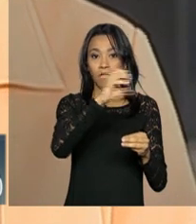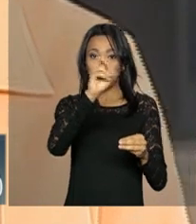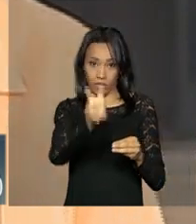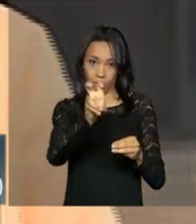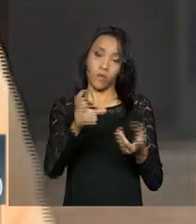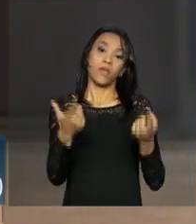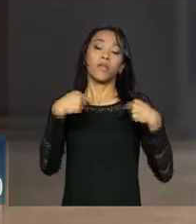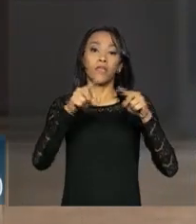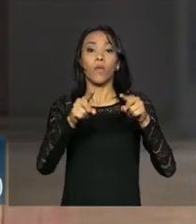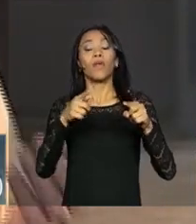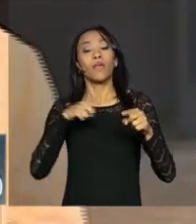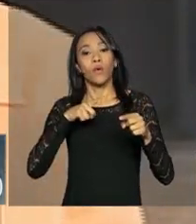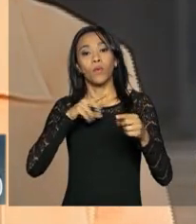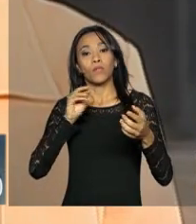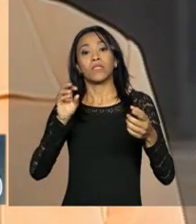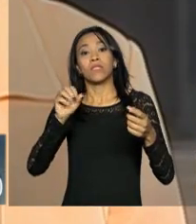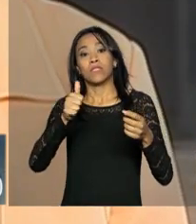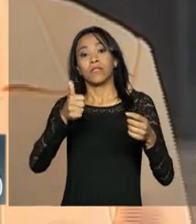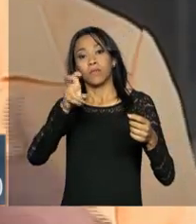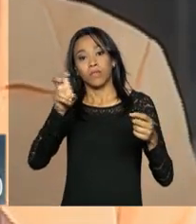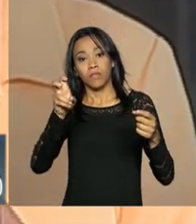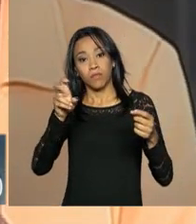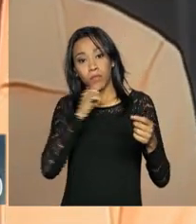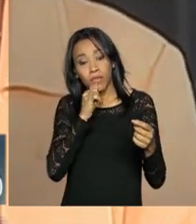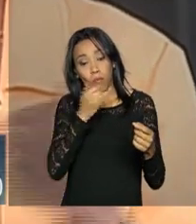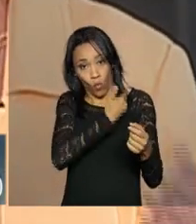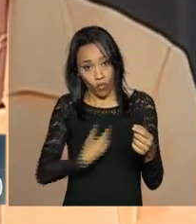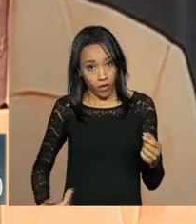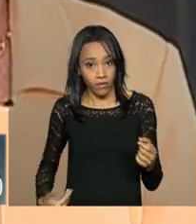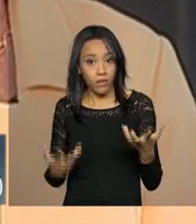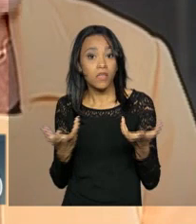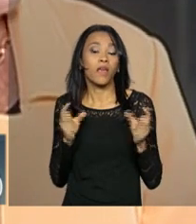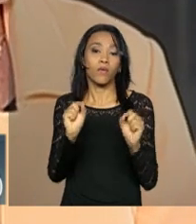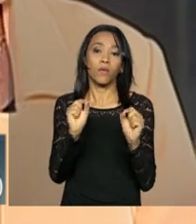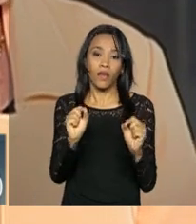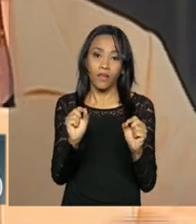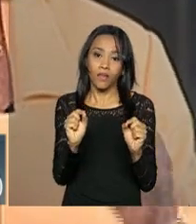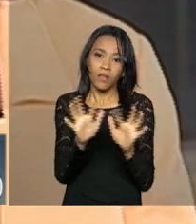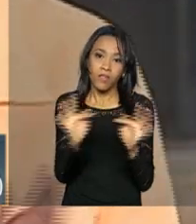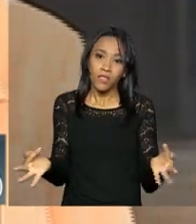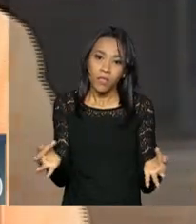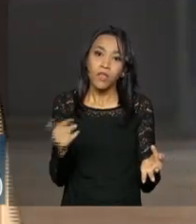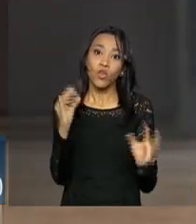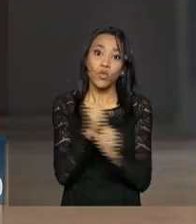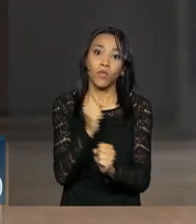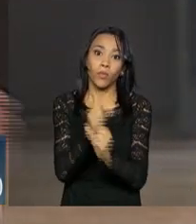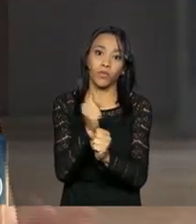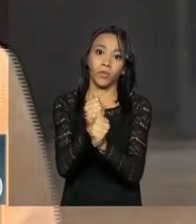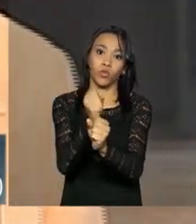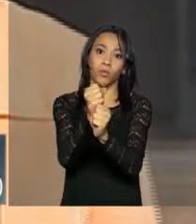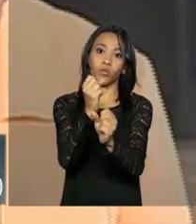eu devo 5% sobre 105. No caso do governo, eles querem que não seja assim, que seja somando só,